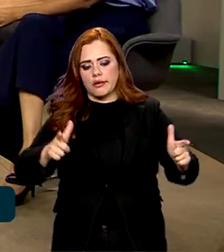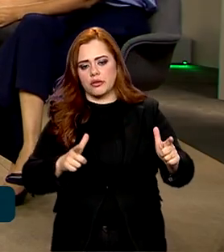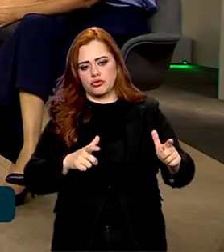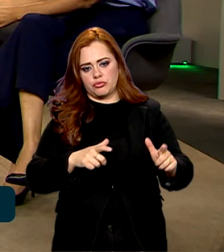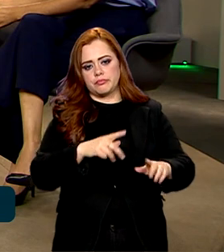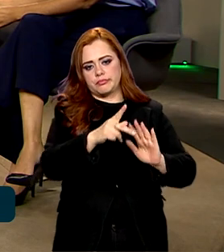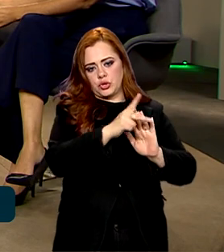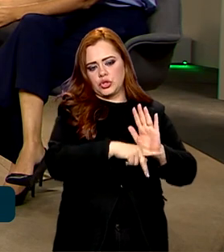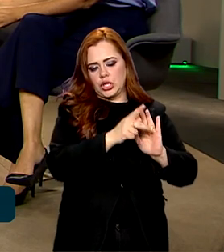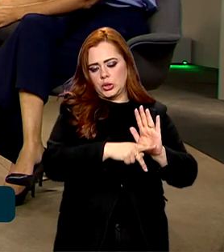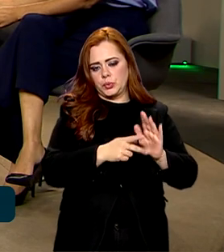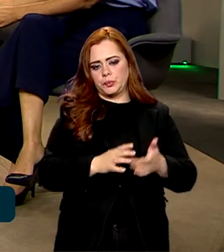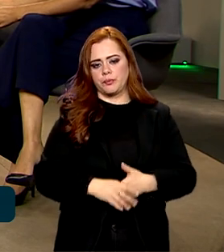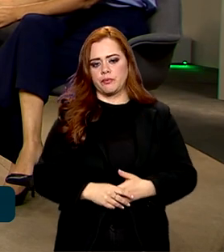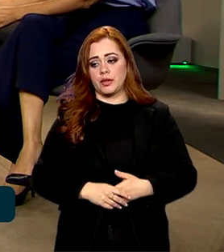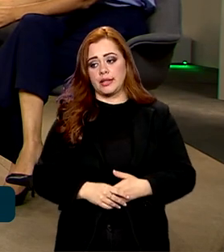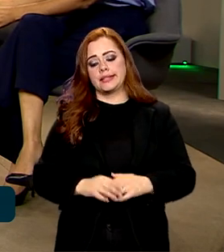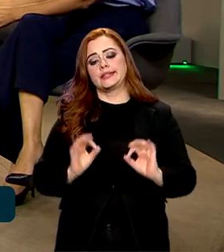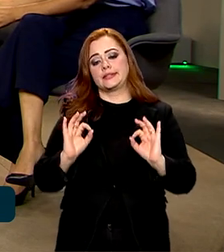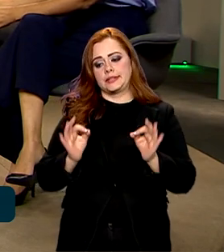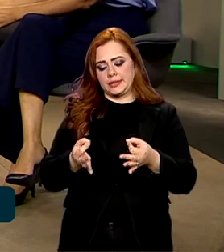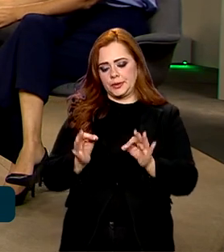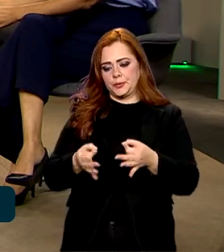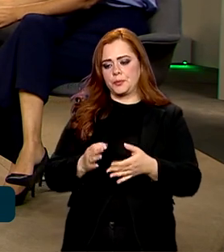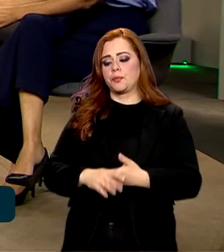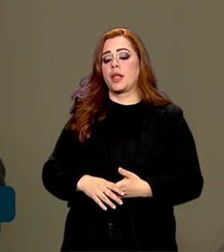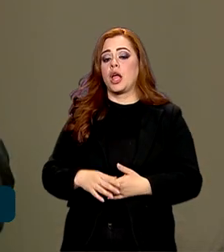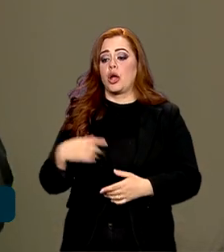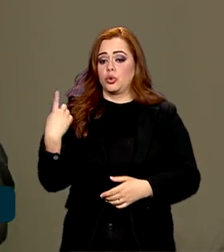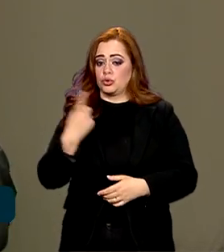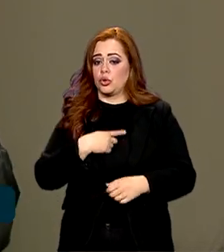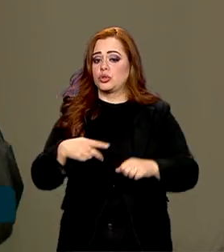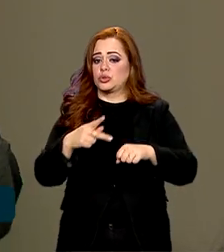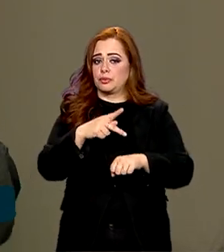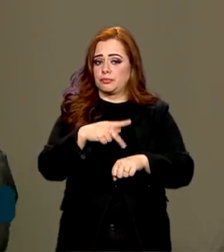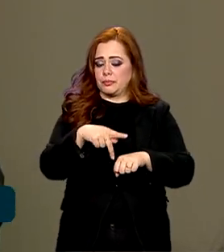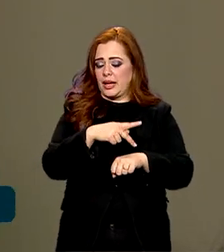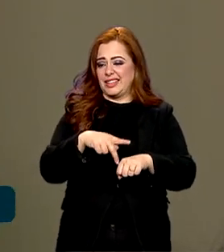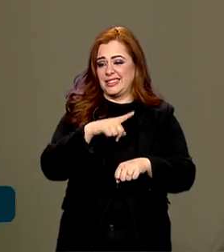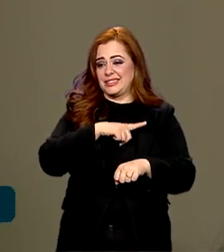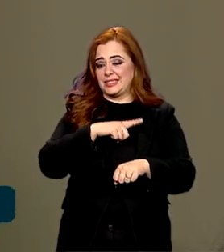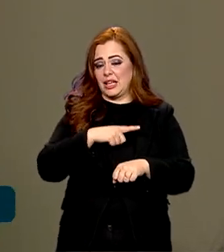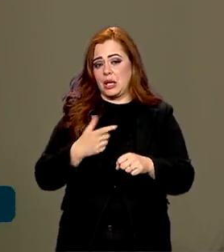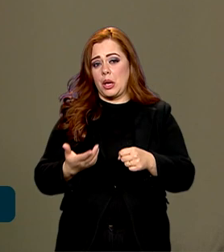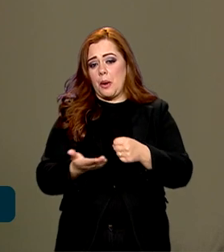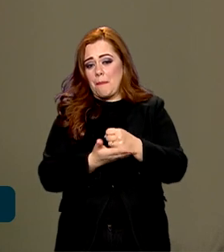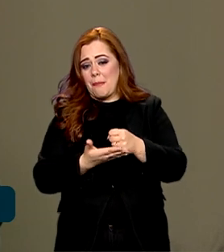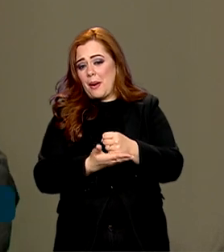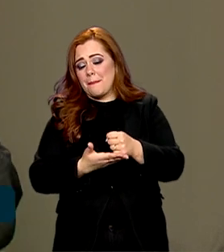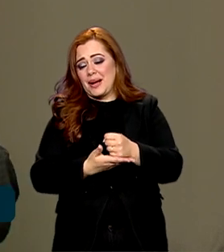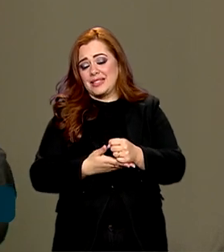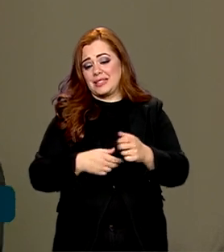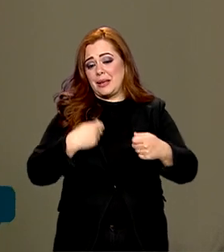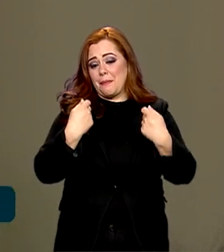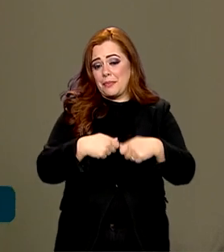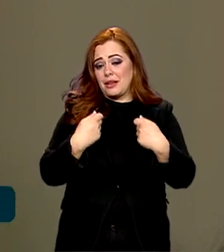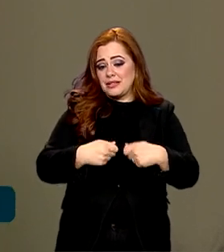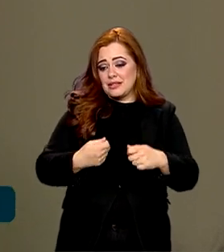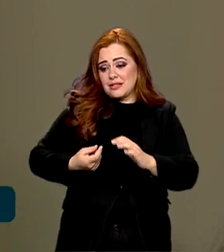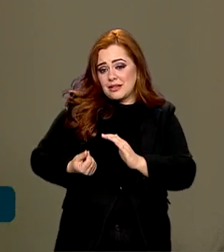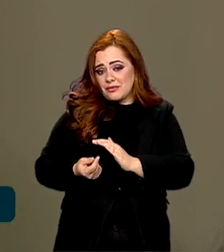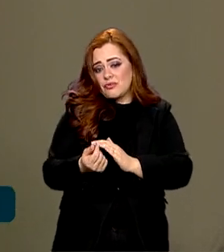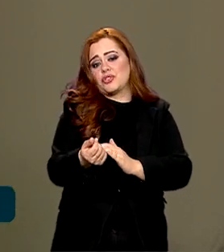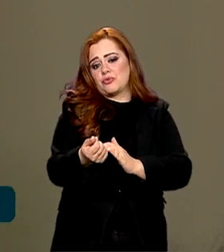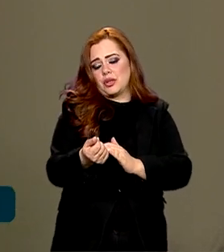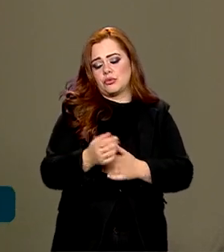dúvida, né? O nosso país é muito carente de infraestrutura, né? Você tem ferrovias, hidrelétricas, né? Que pode receber investimento.